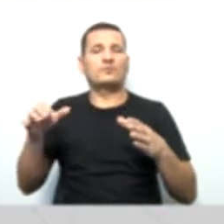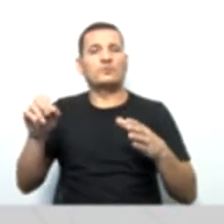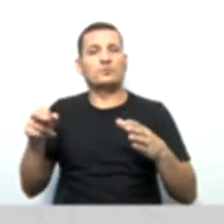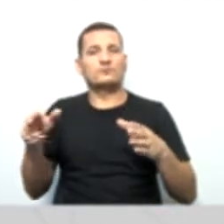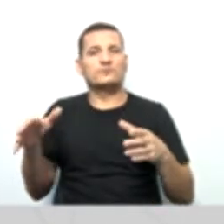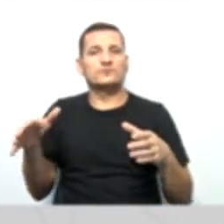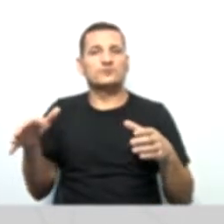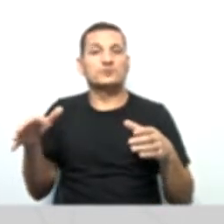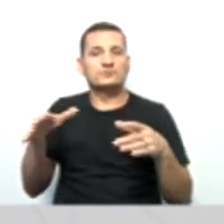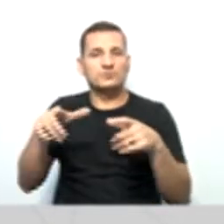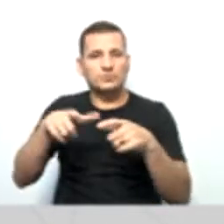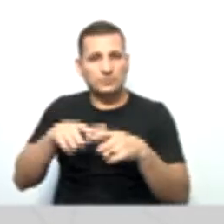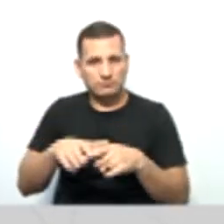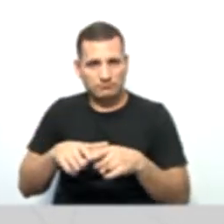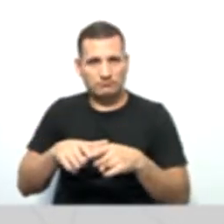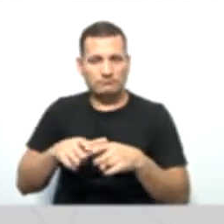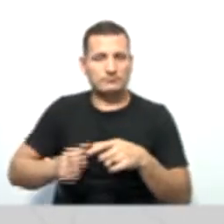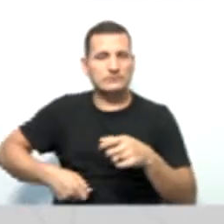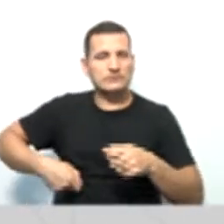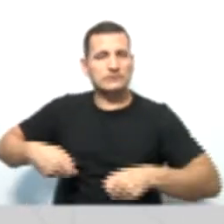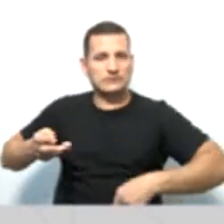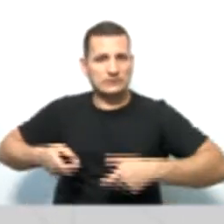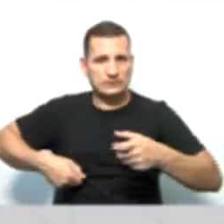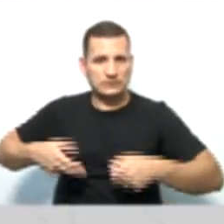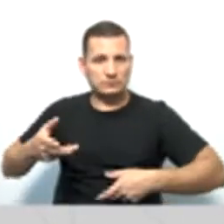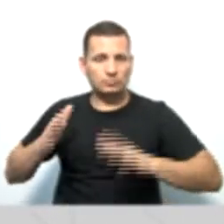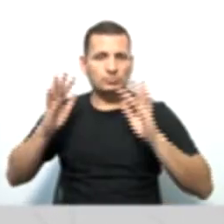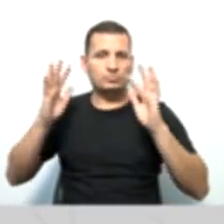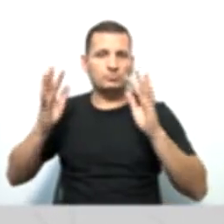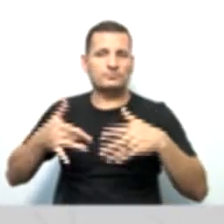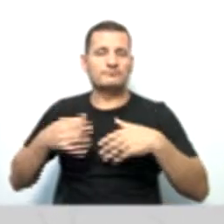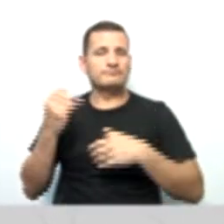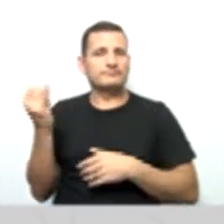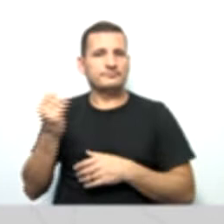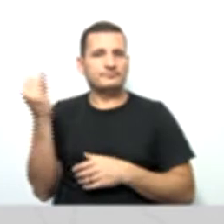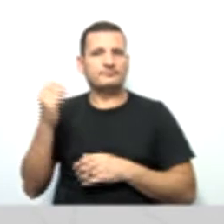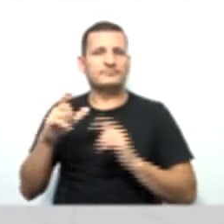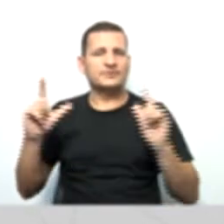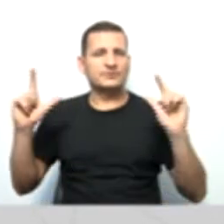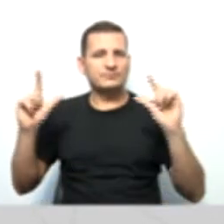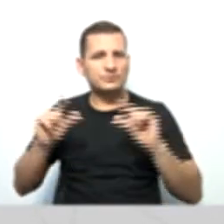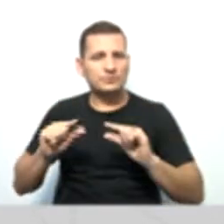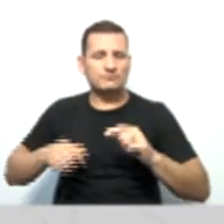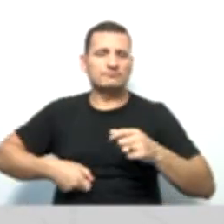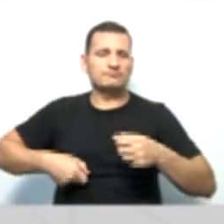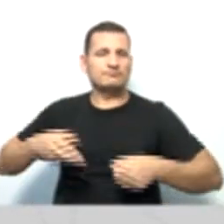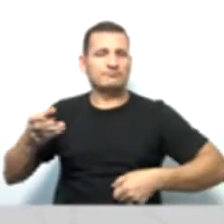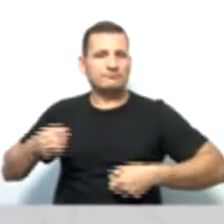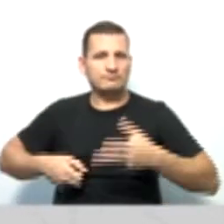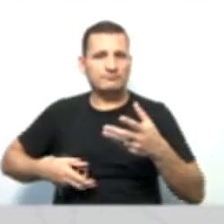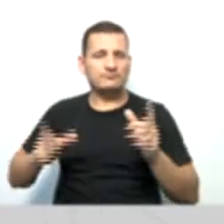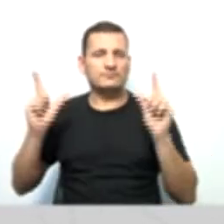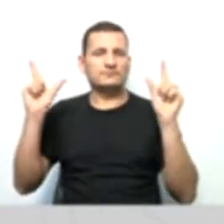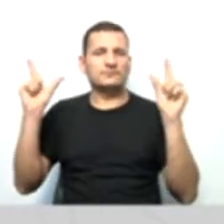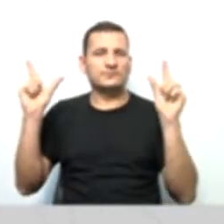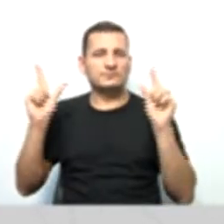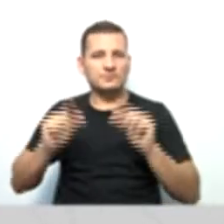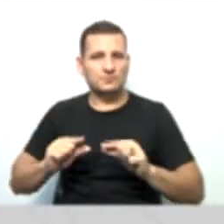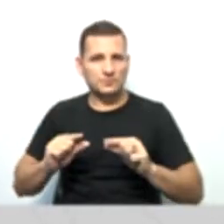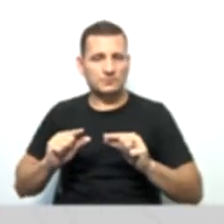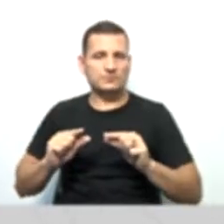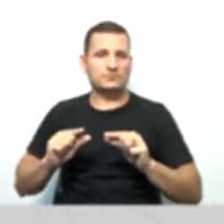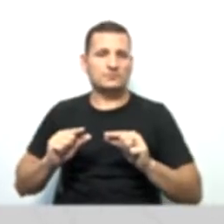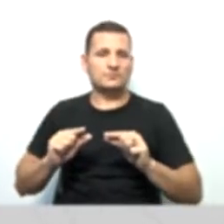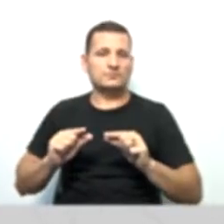de receita, né gente? Então tudo isso é importante, diminuir custos, diminuir os